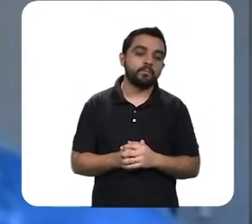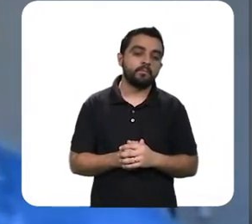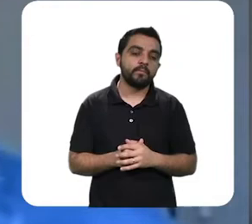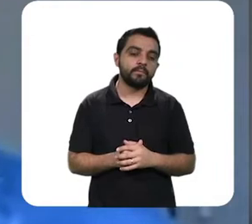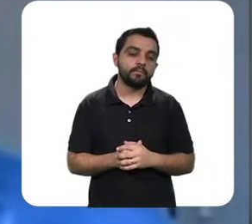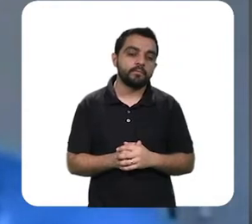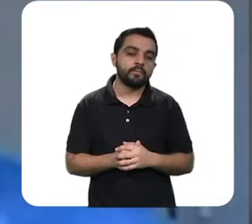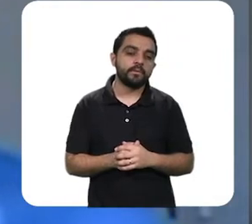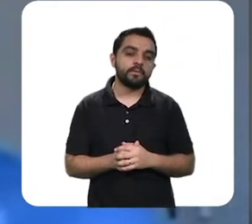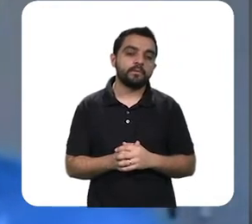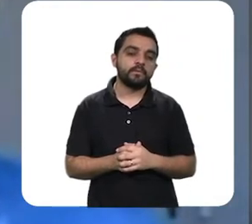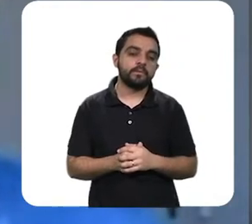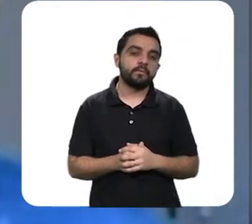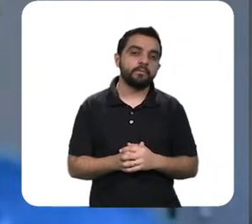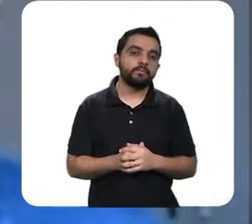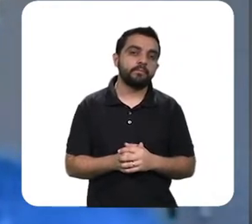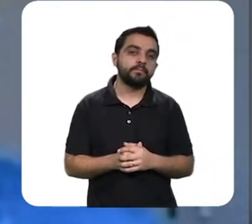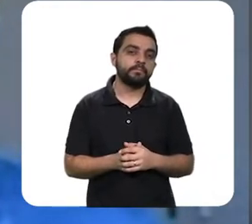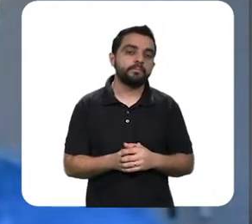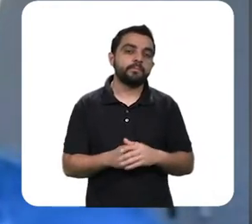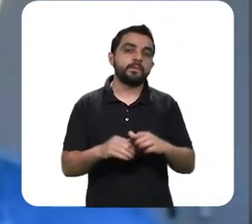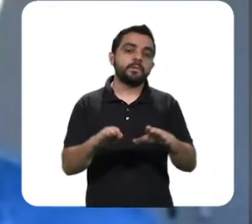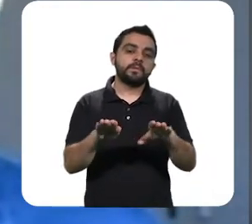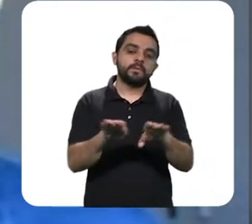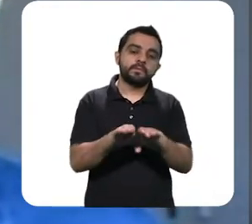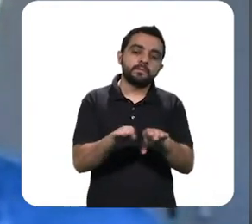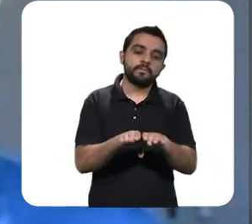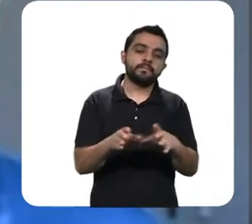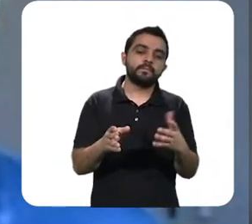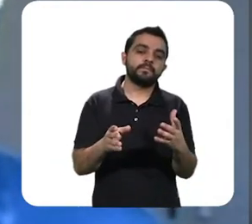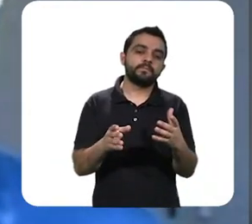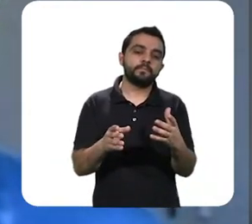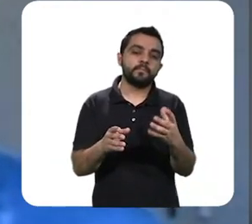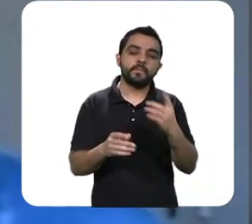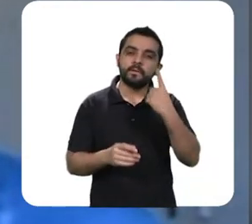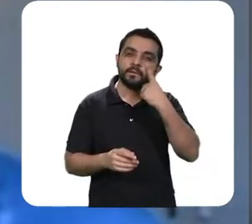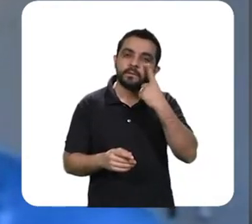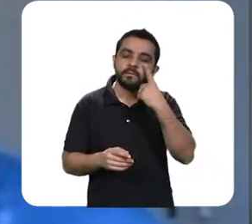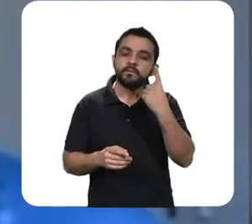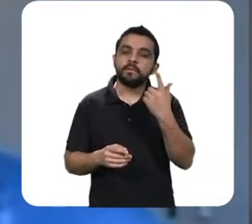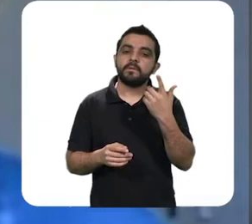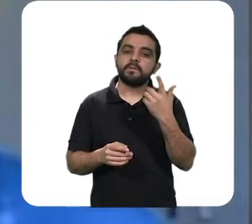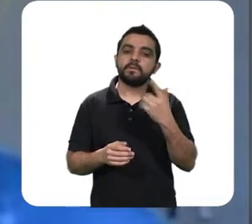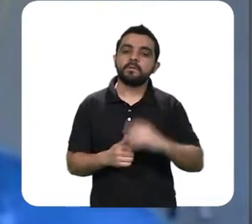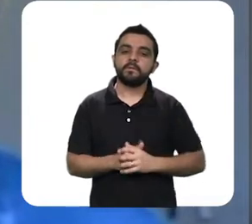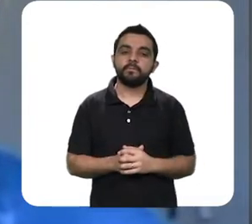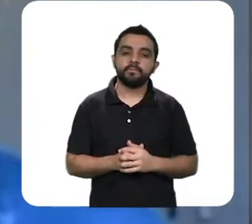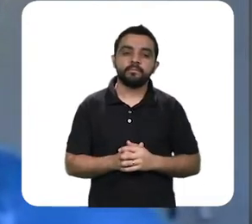tem tomado conta muito aí da mídia. Mas, ao mesmo tempo, a gente vê